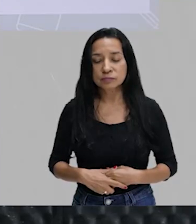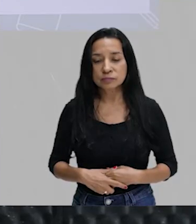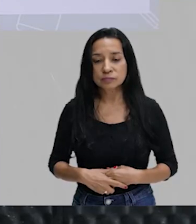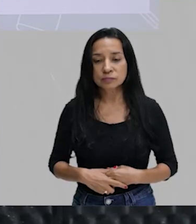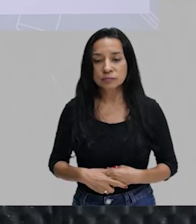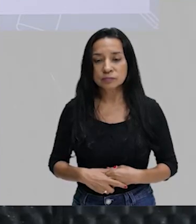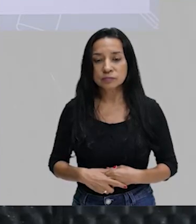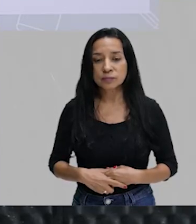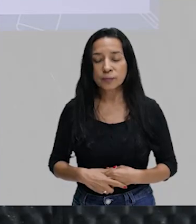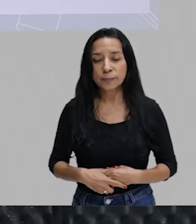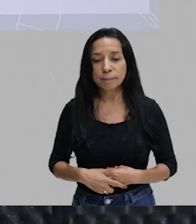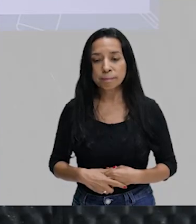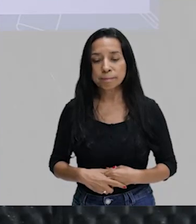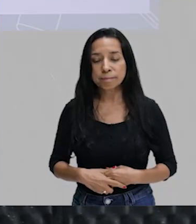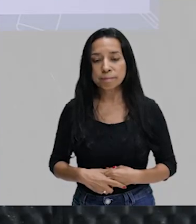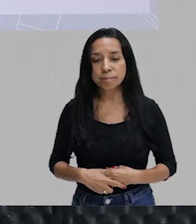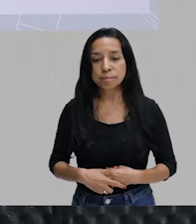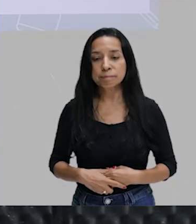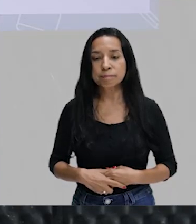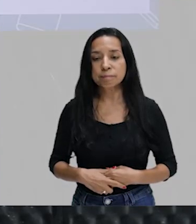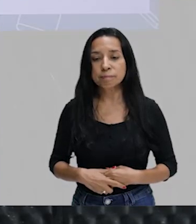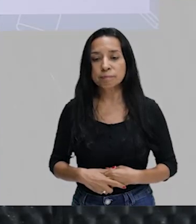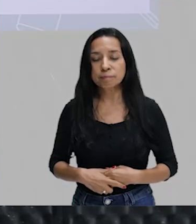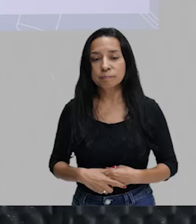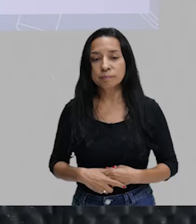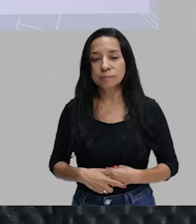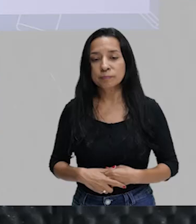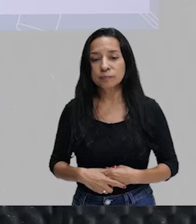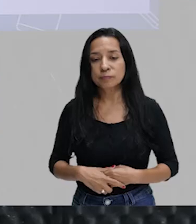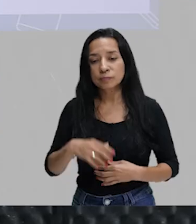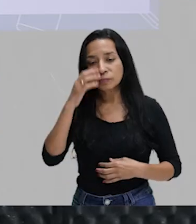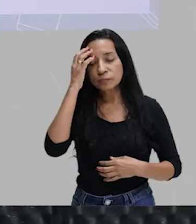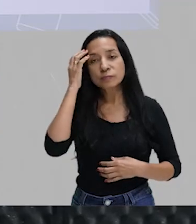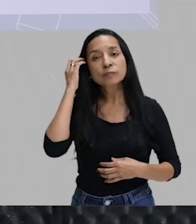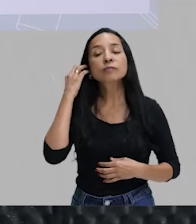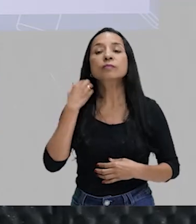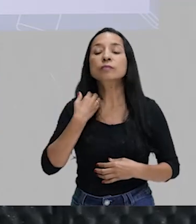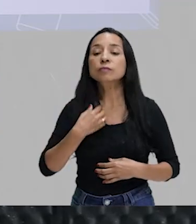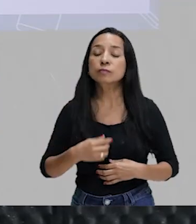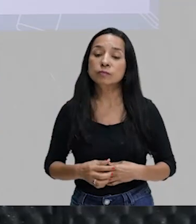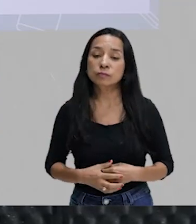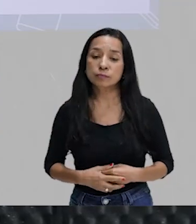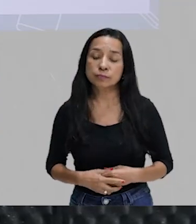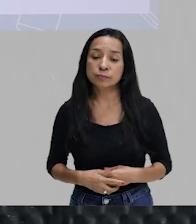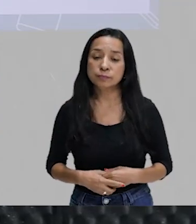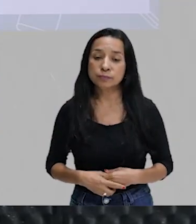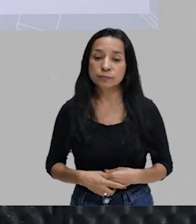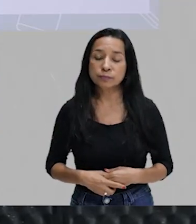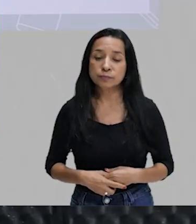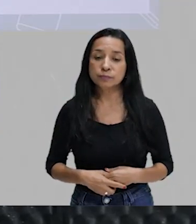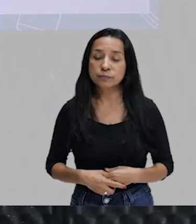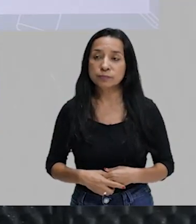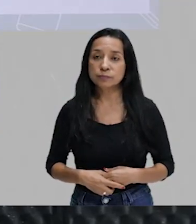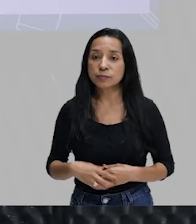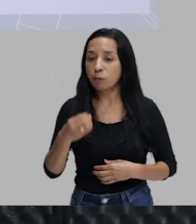cansado, já perdi toda a alegria de fazer meu tic-tac. Dia e noite, noite e dia. Tic-tac, tic-tac.